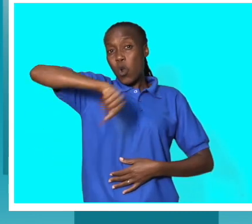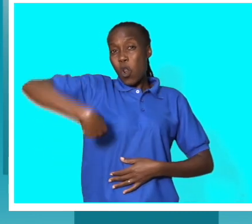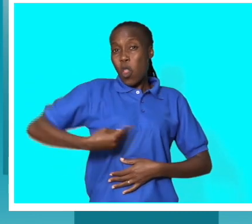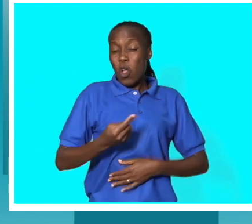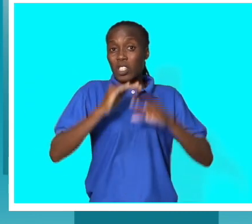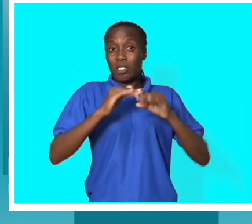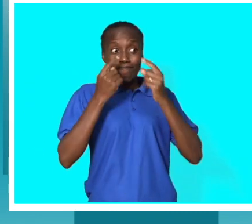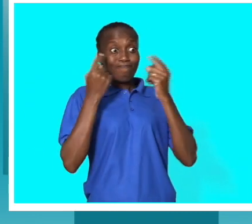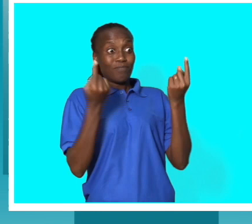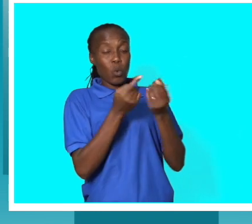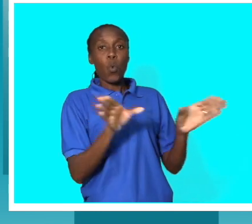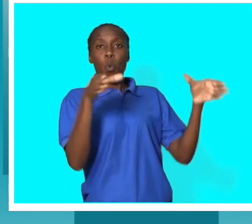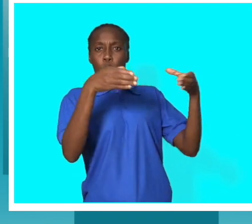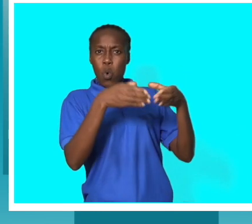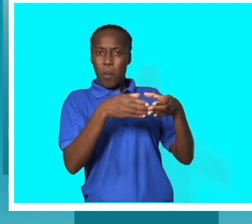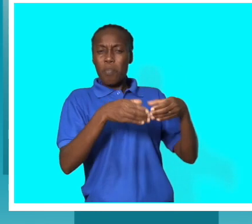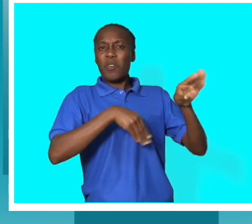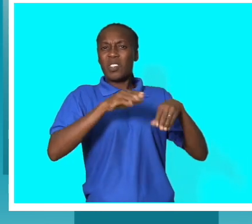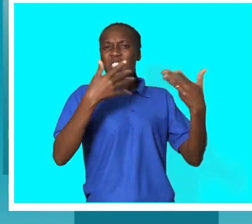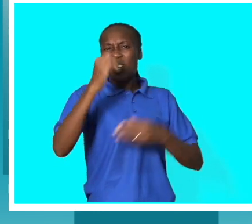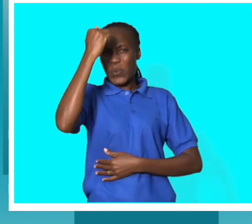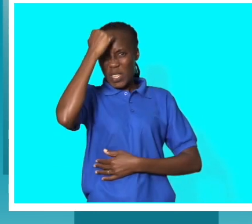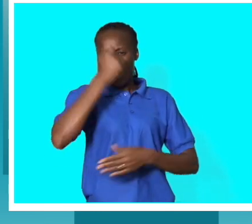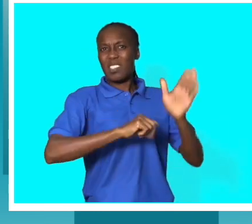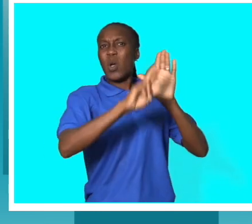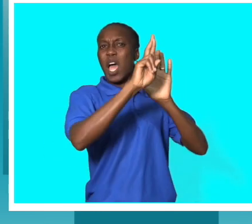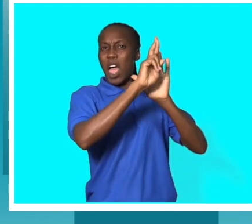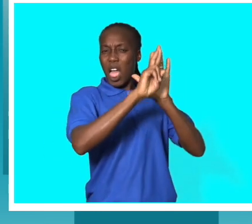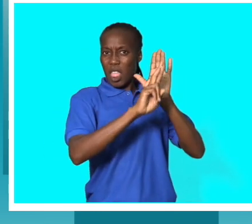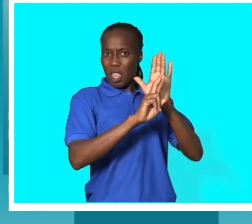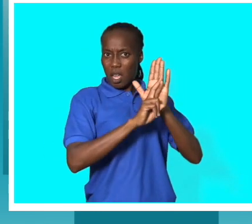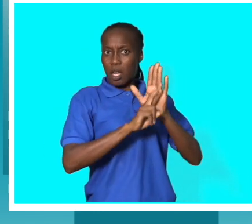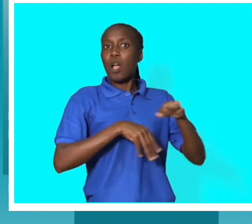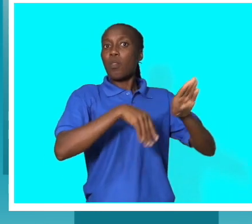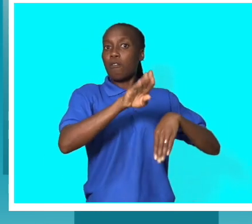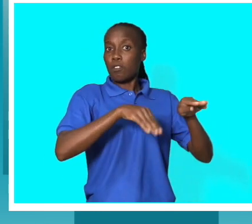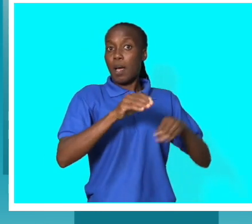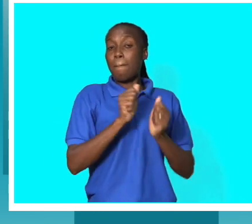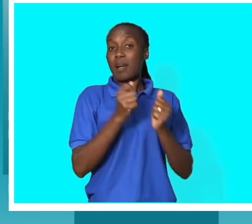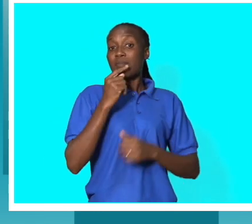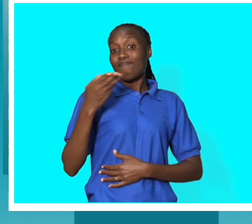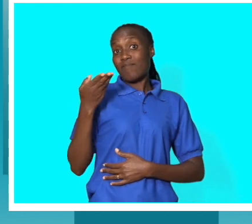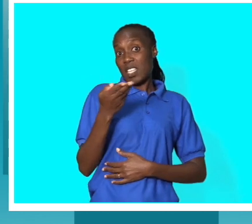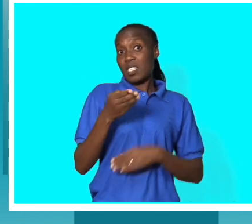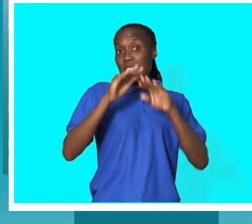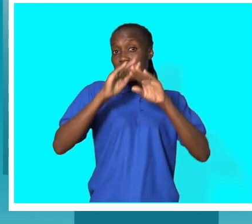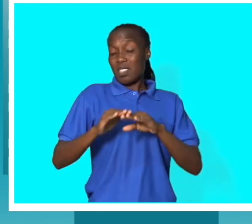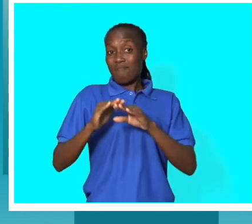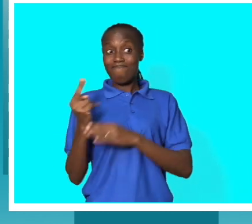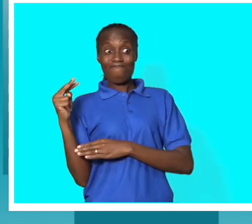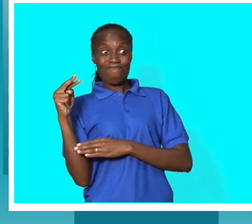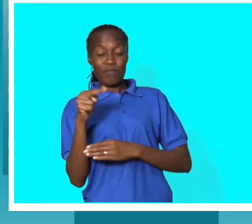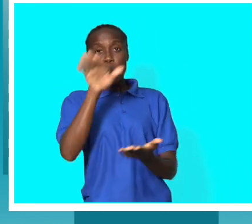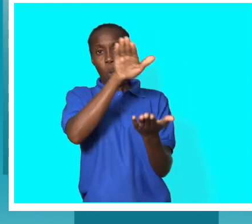sócios, adeptos, somos hábitos. Todos nós conhecemos as regras do jogo. Mas os juízes que estão no campo, eles é que têm a obrigação